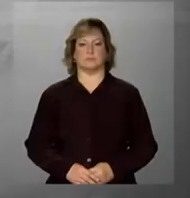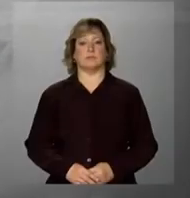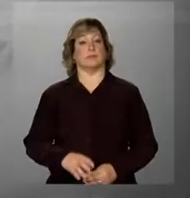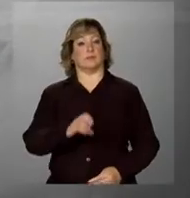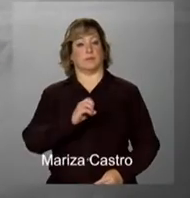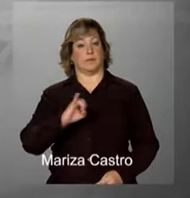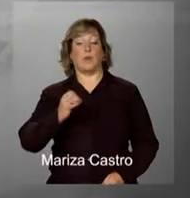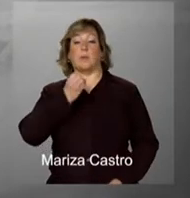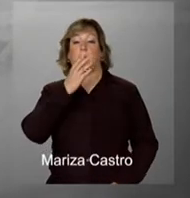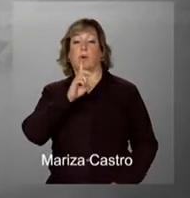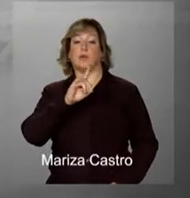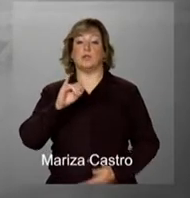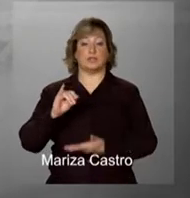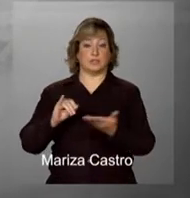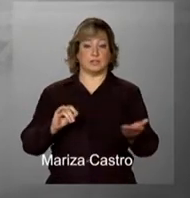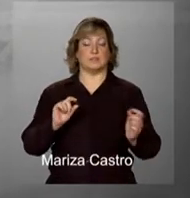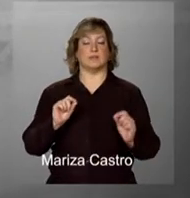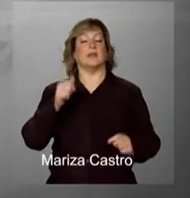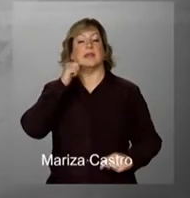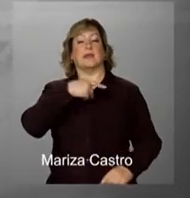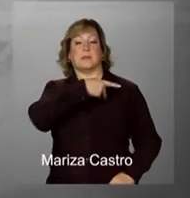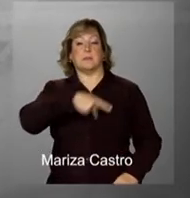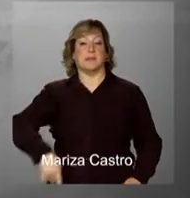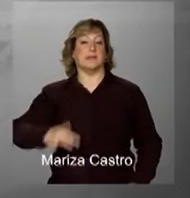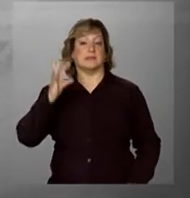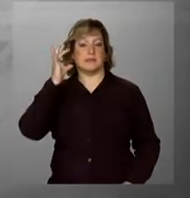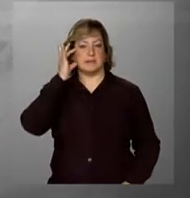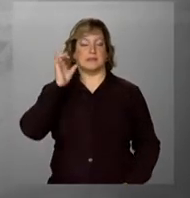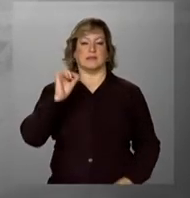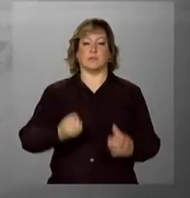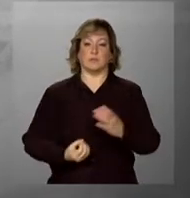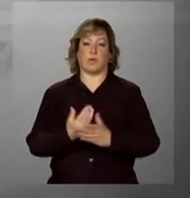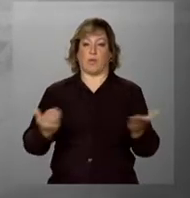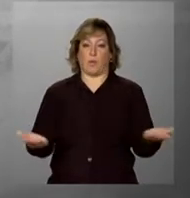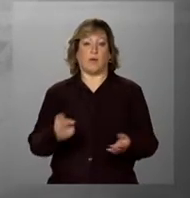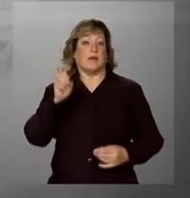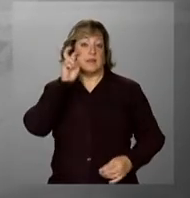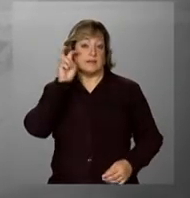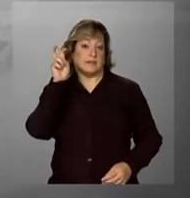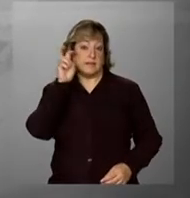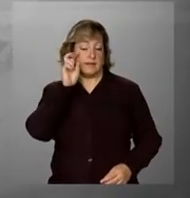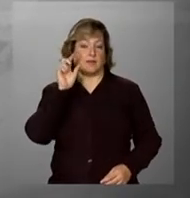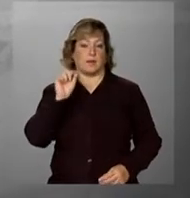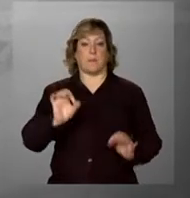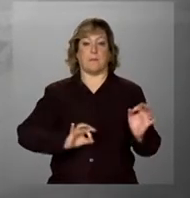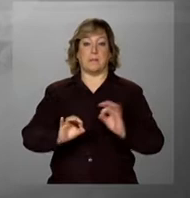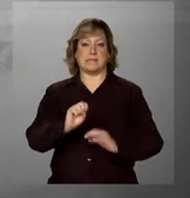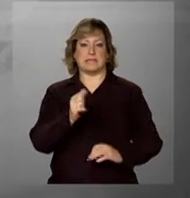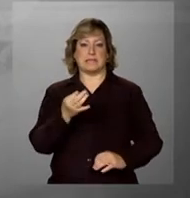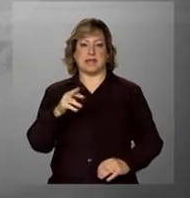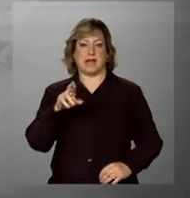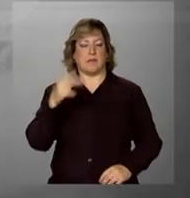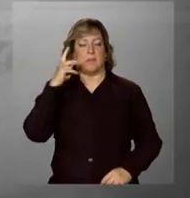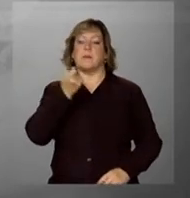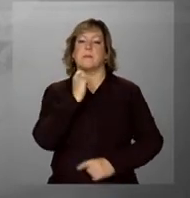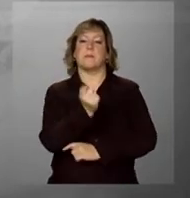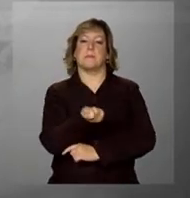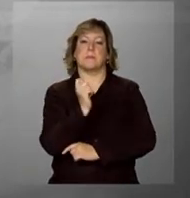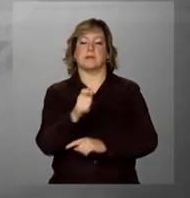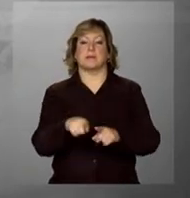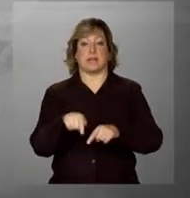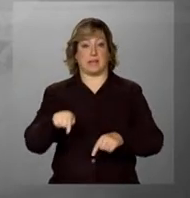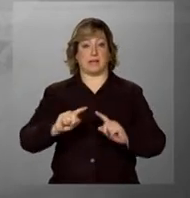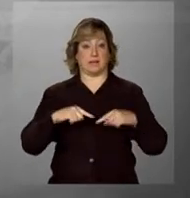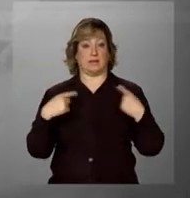Olá, bom dia. A presidenta Dilma Rousseff lança nesta quinta-feira o Plano Safra para a Pesca. A